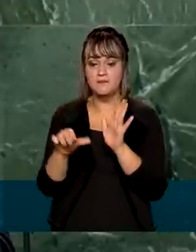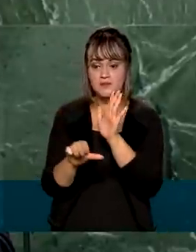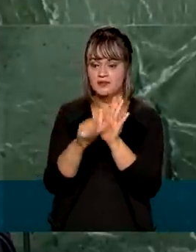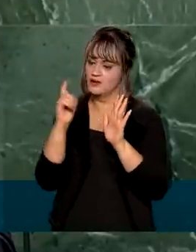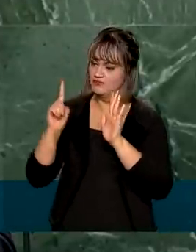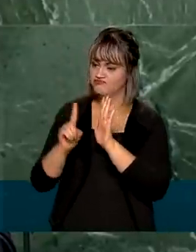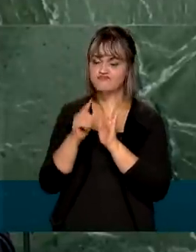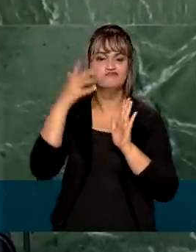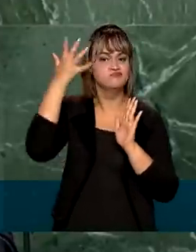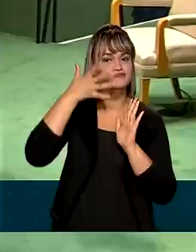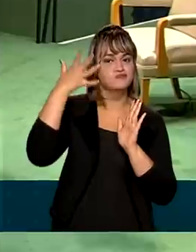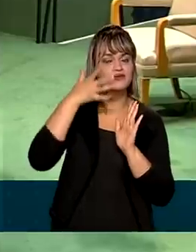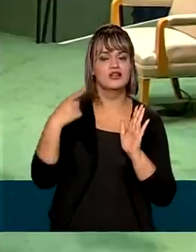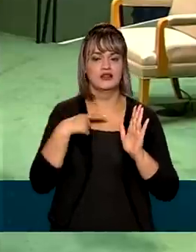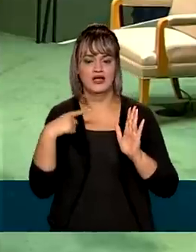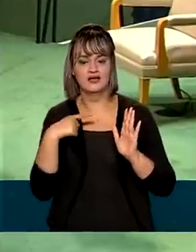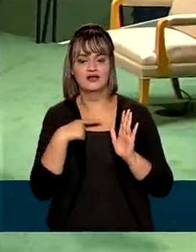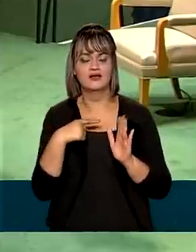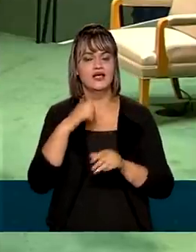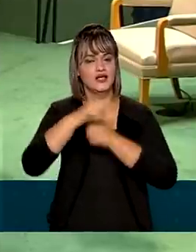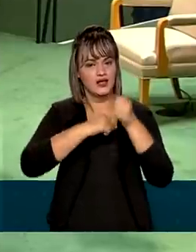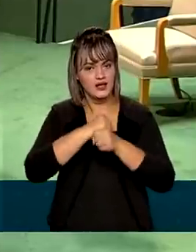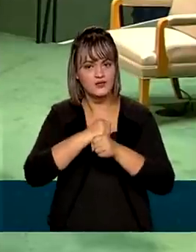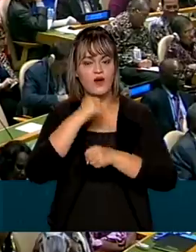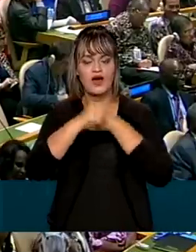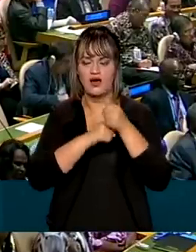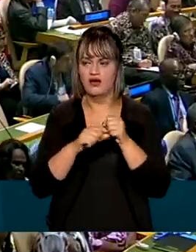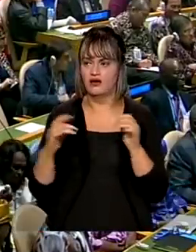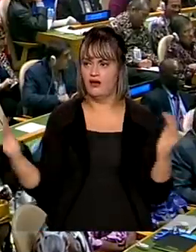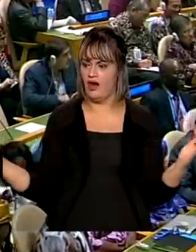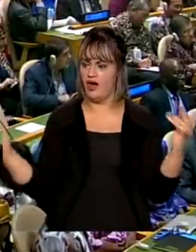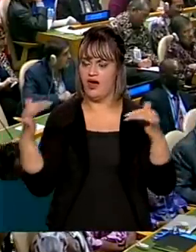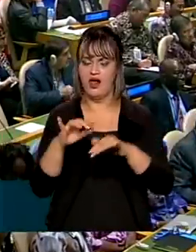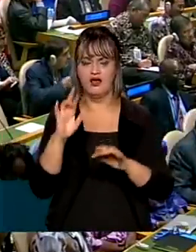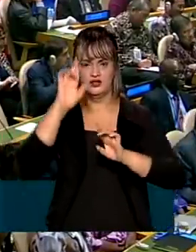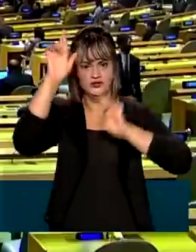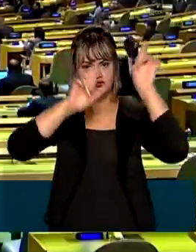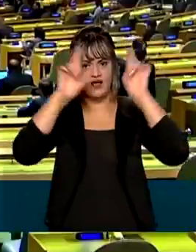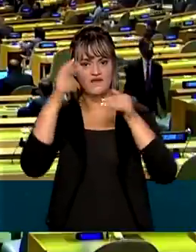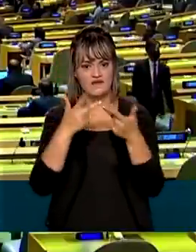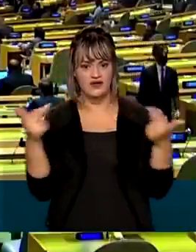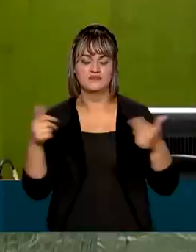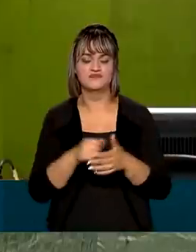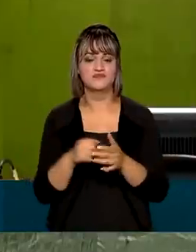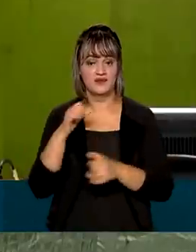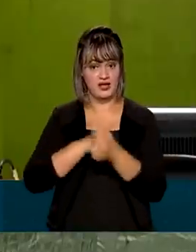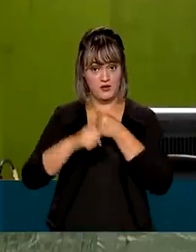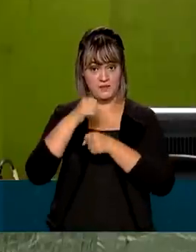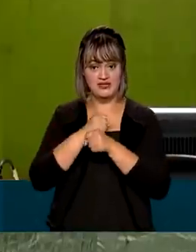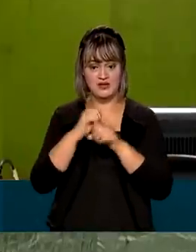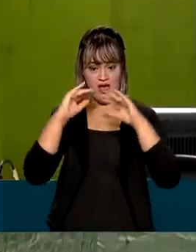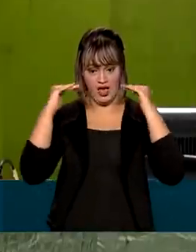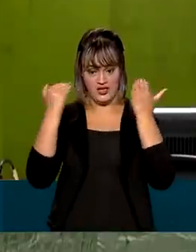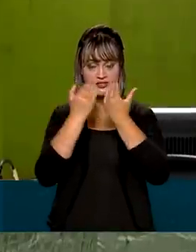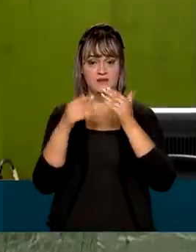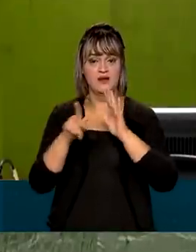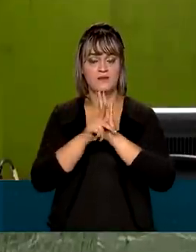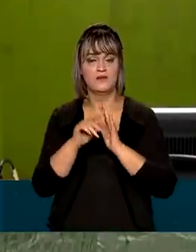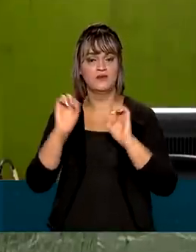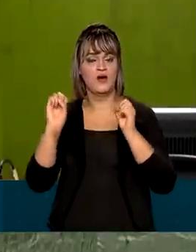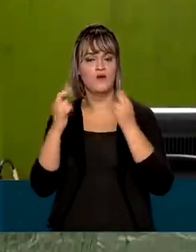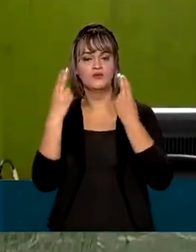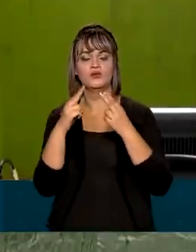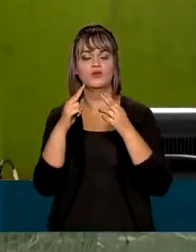a discursar no encontro, que todos os anos reúne diversos chefes de Estado. No ano passado, a Assembleia Geral foi